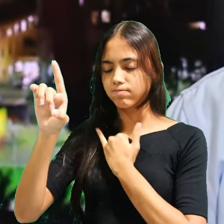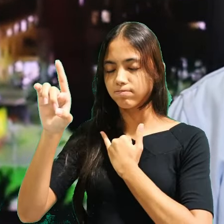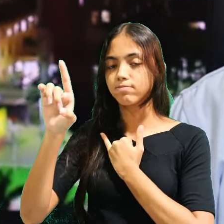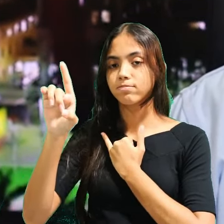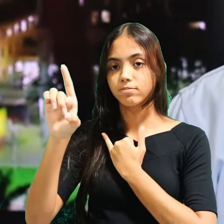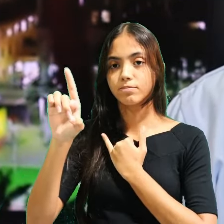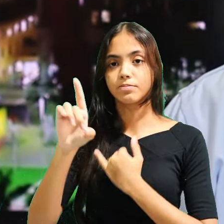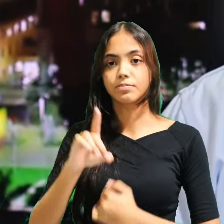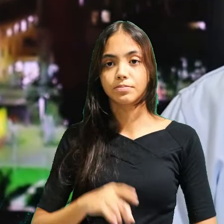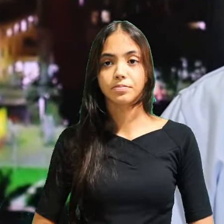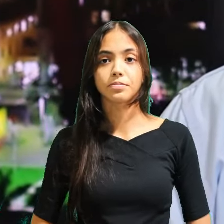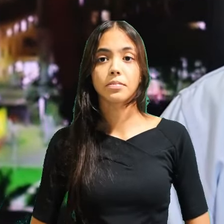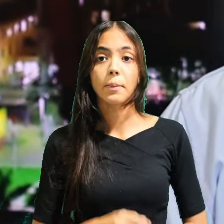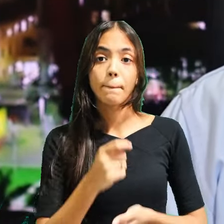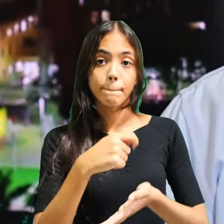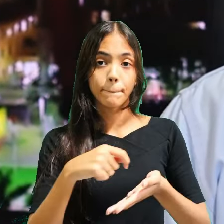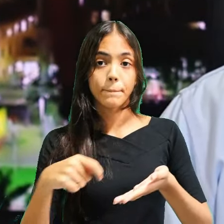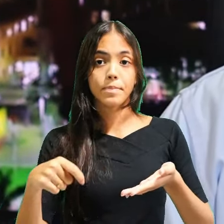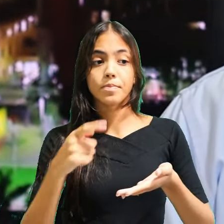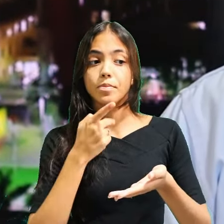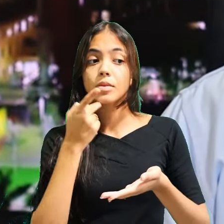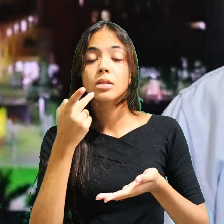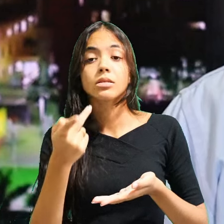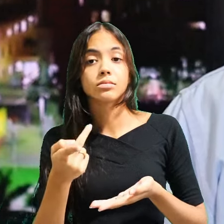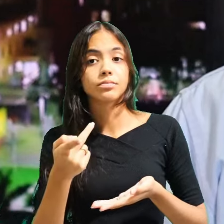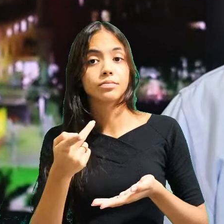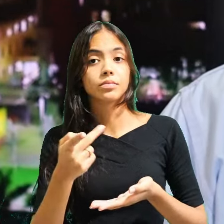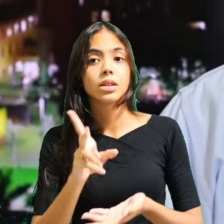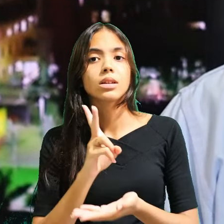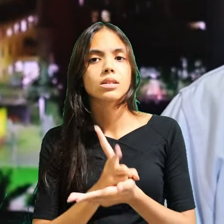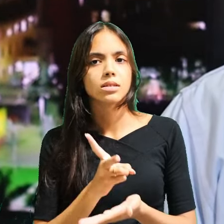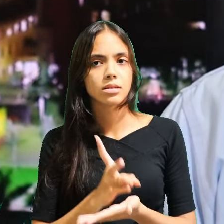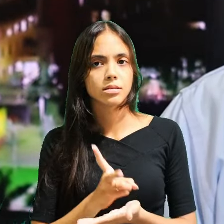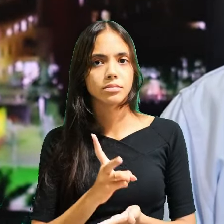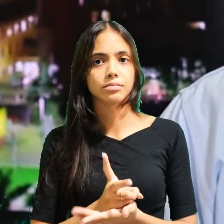perdão. Martin Lloyd-Jones escreveu,